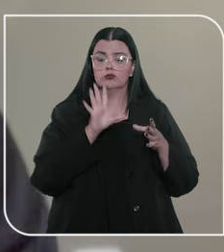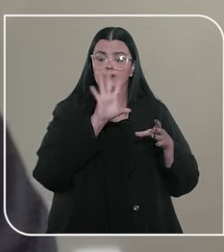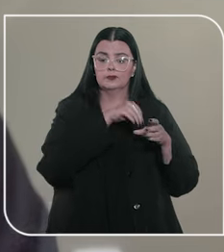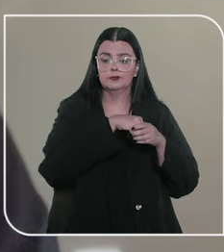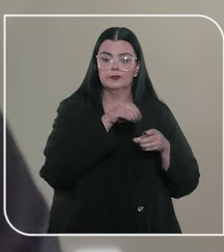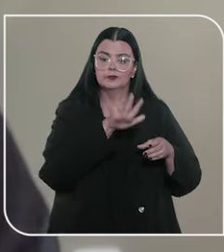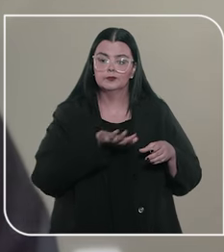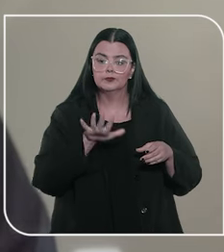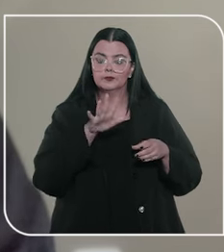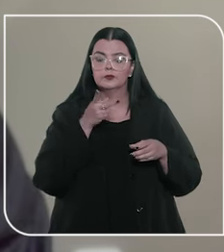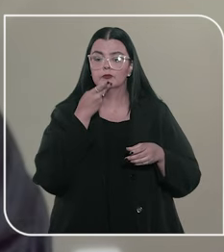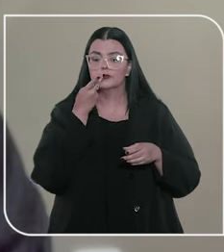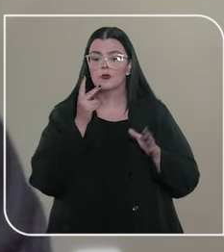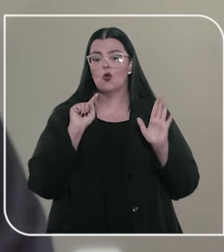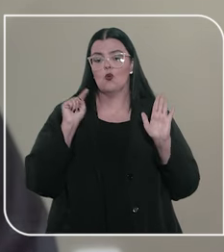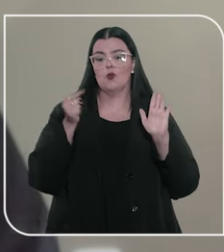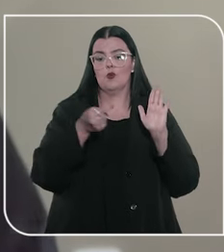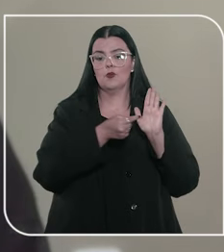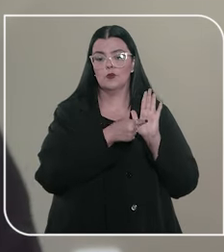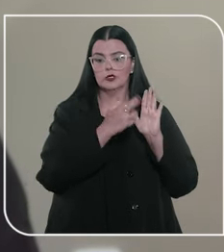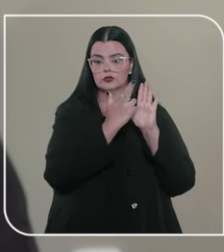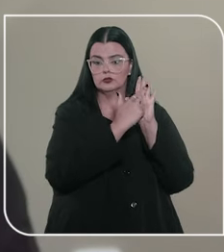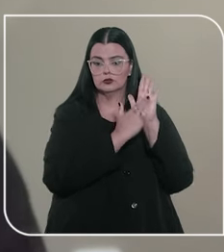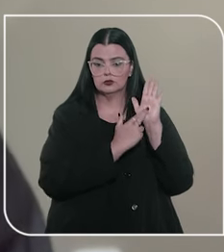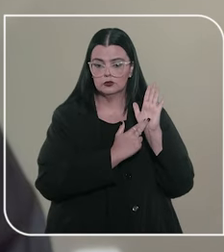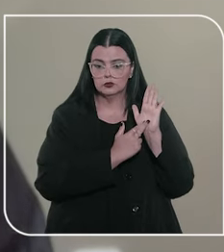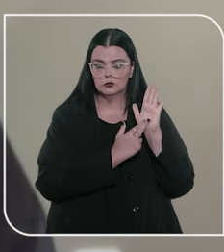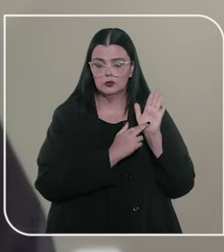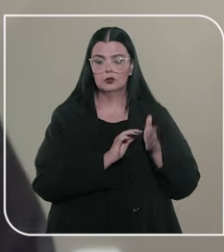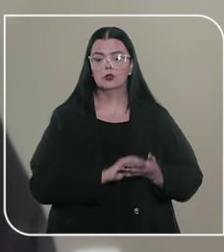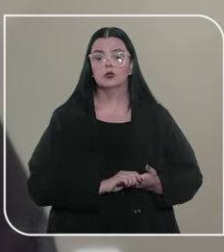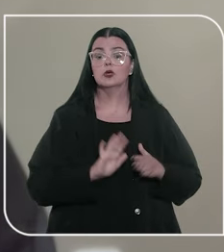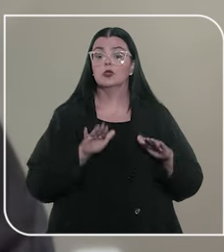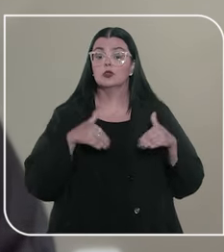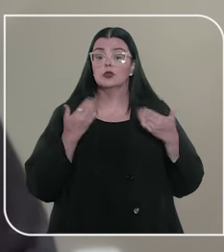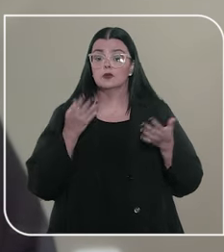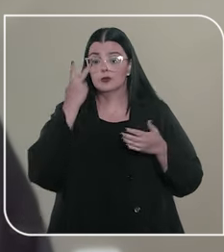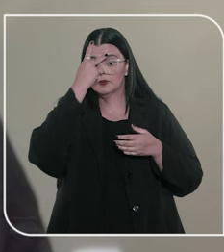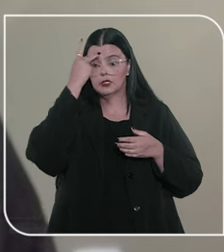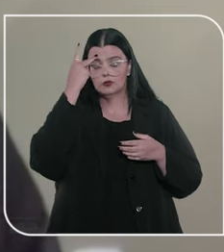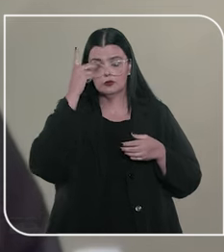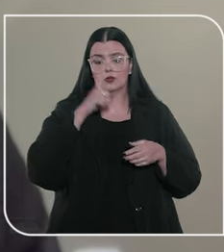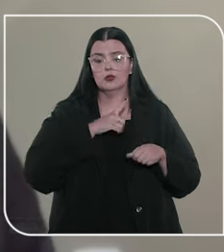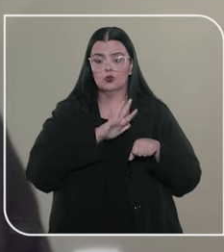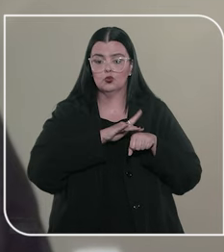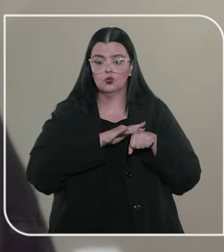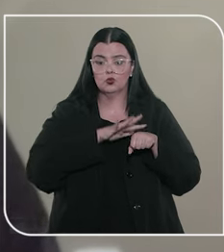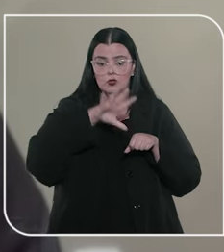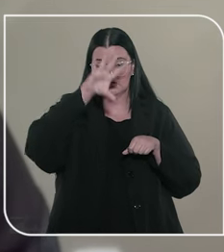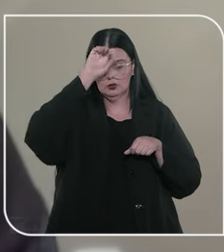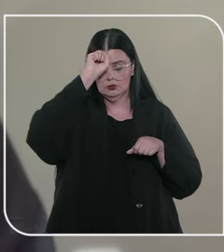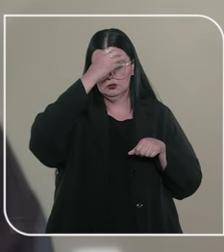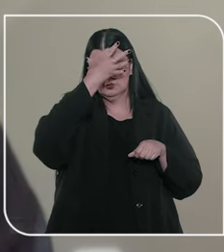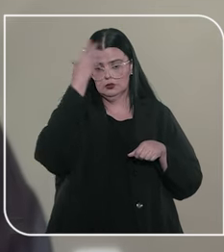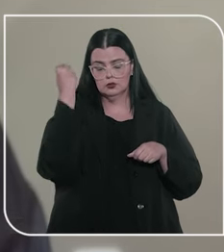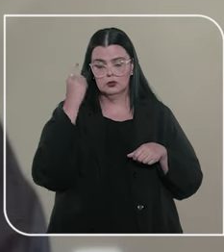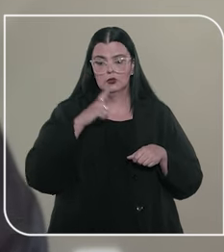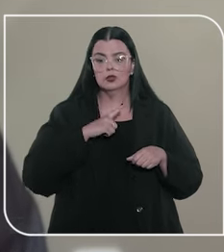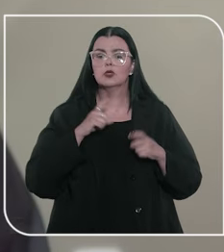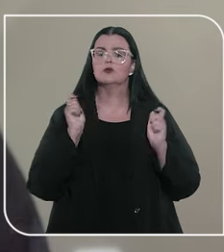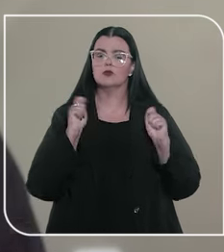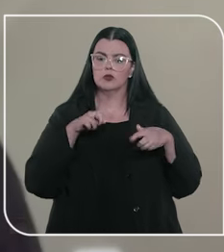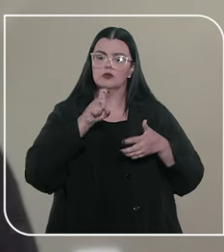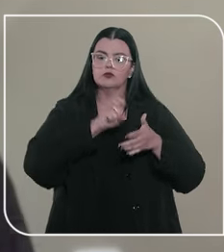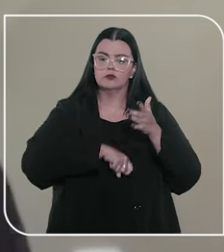teleológica, dando uma finalidade para essa norma. Com base nisso, os portadores de Alzheimer, então, teriam direito à